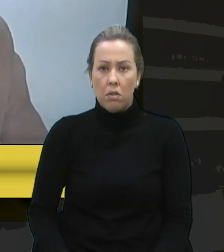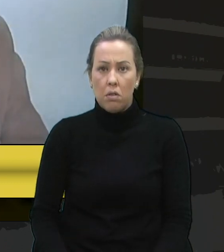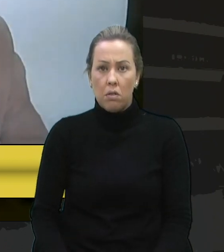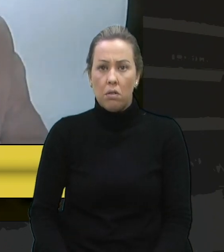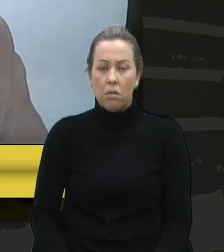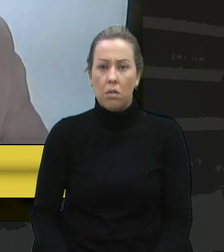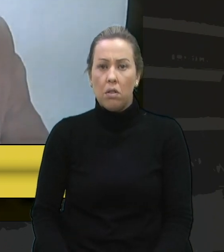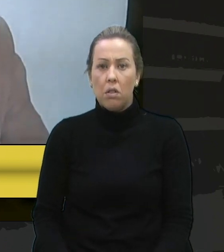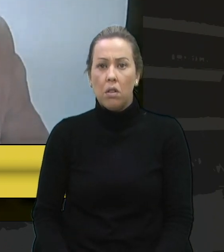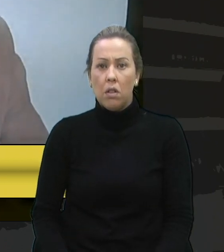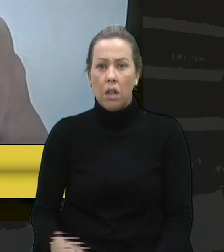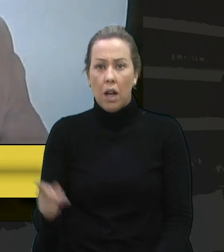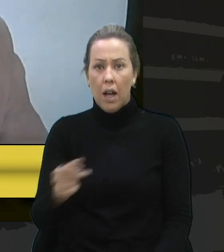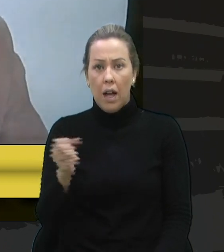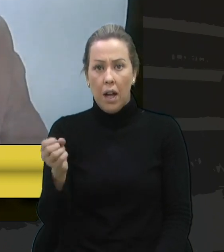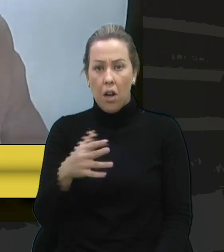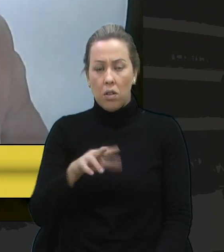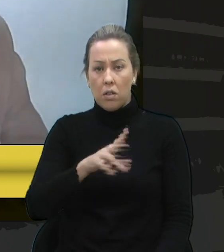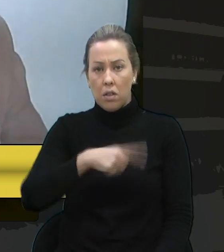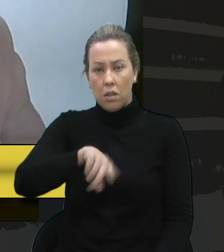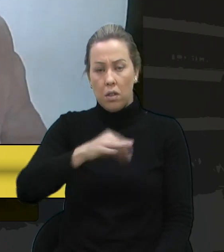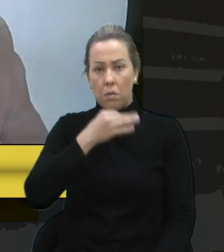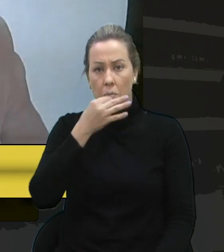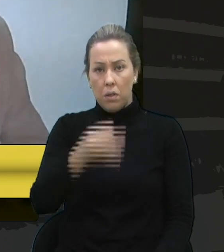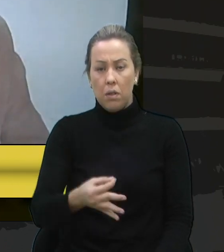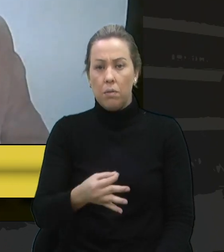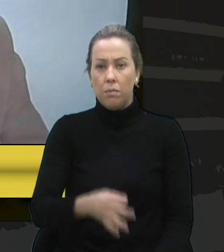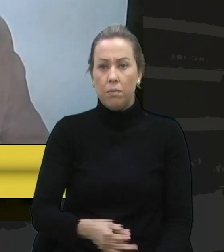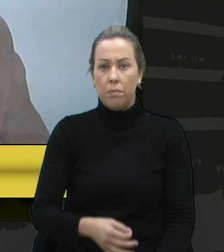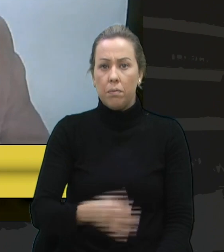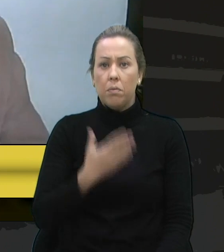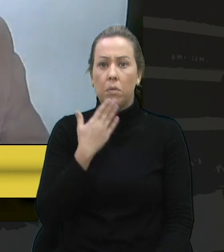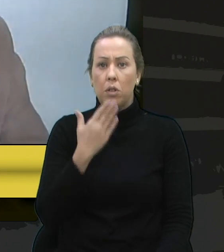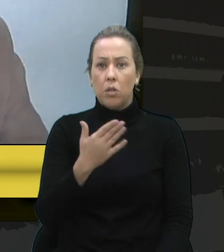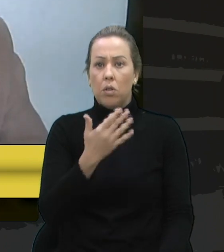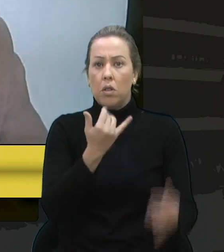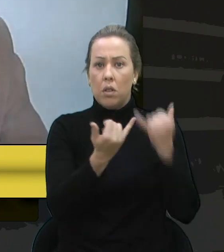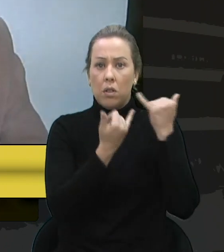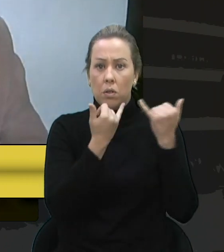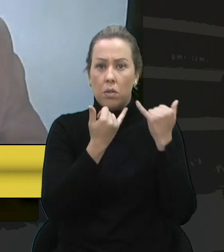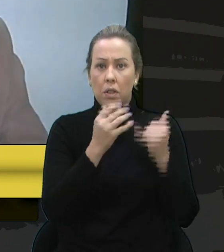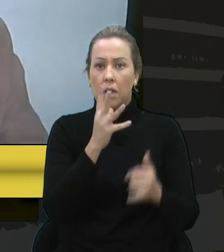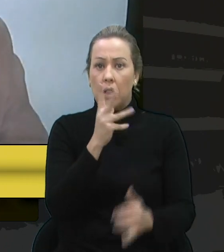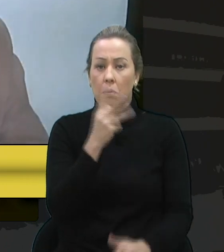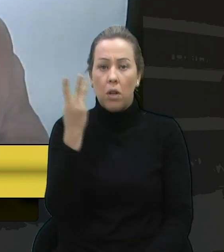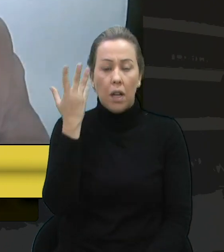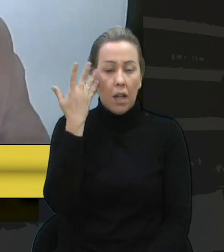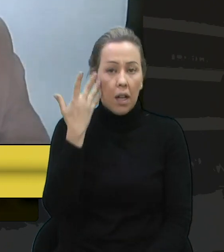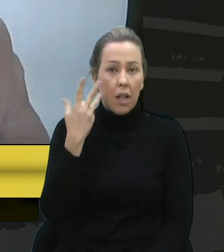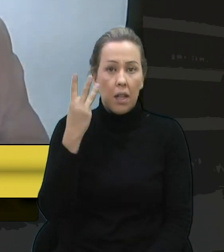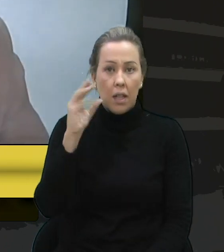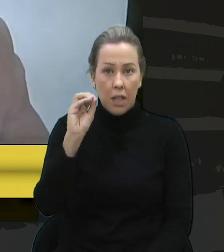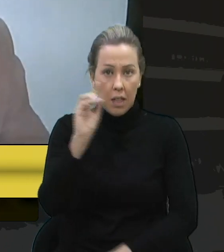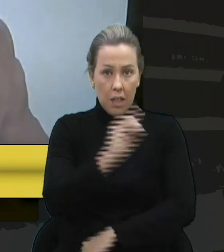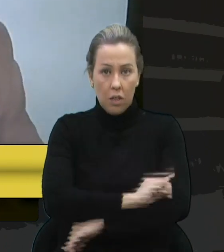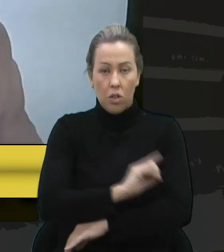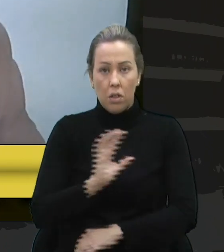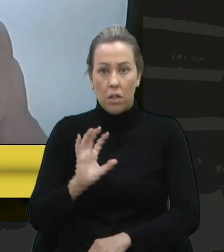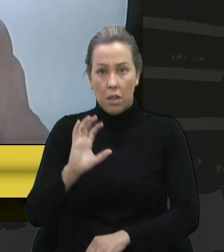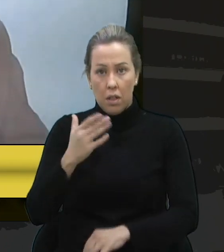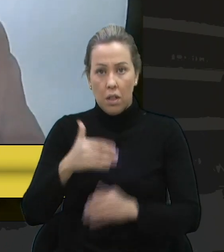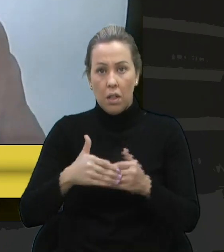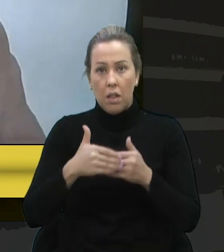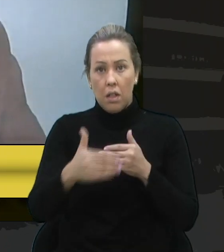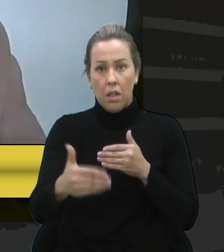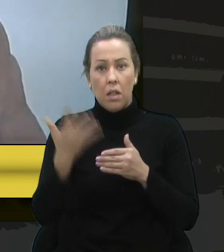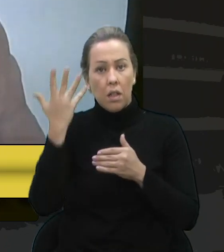Essa é nossa posição, o pedido de informação vai demorar 30 dias para acontecer, demoraria